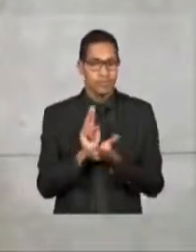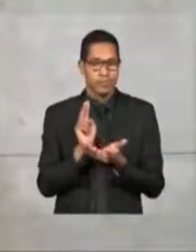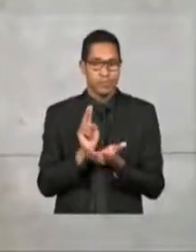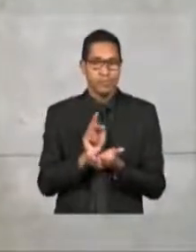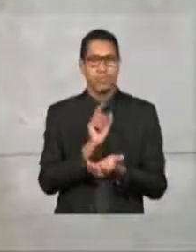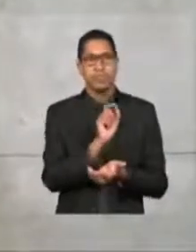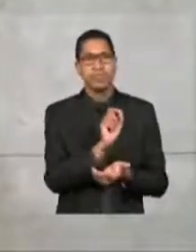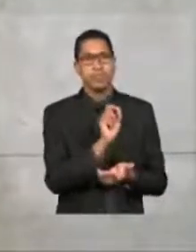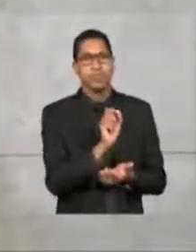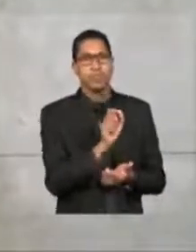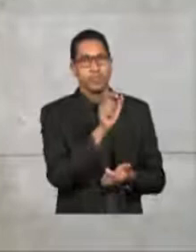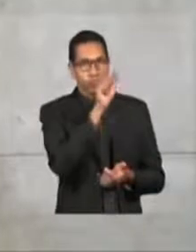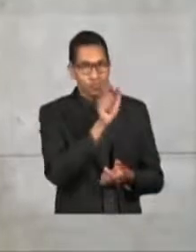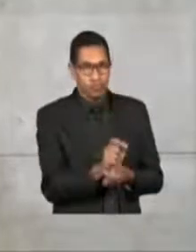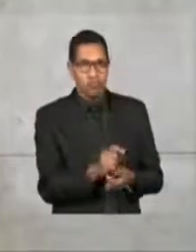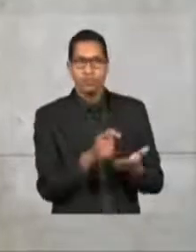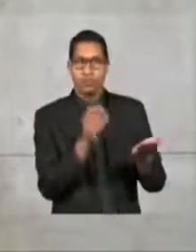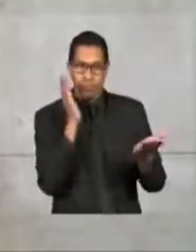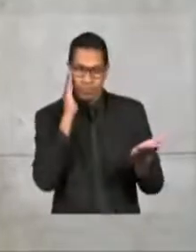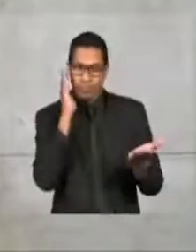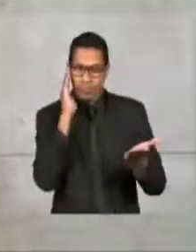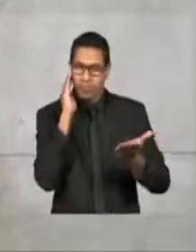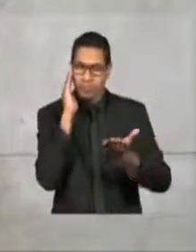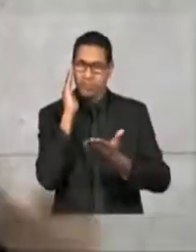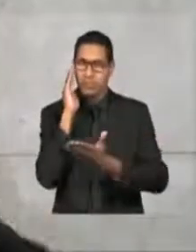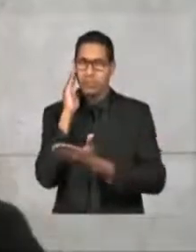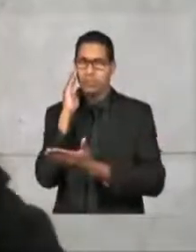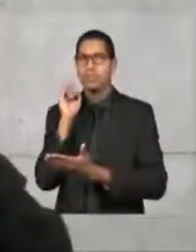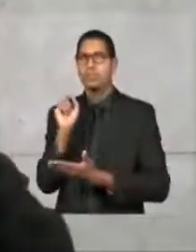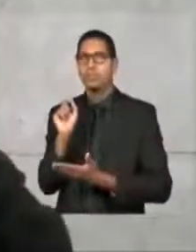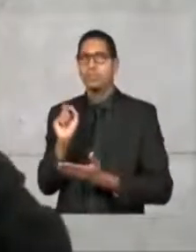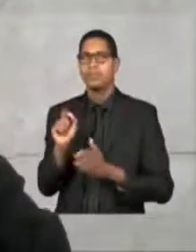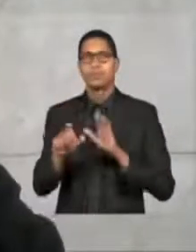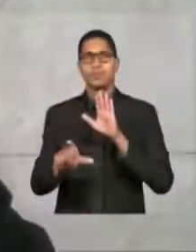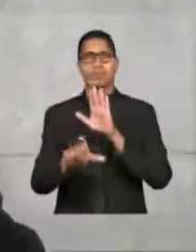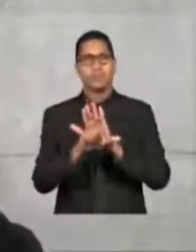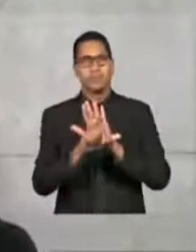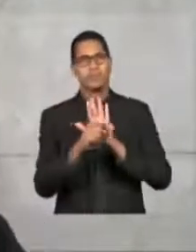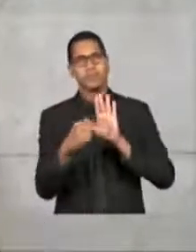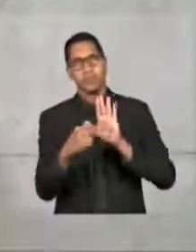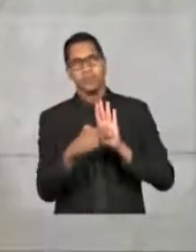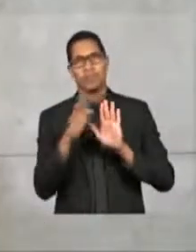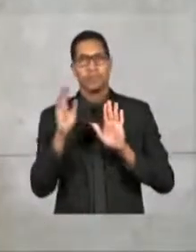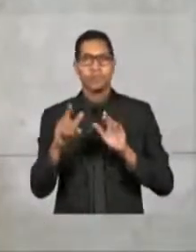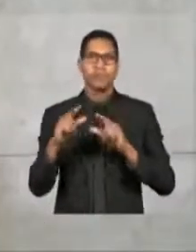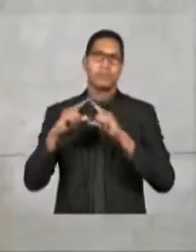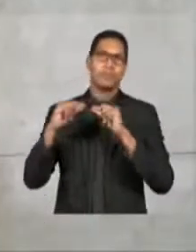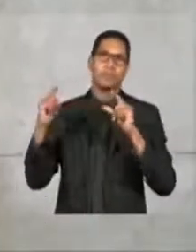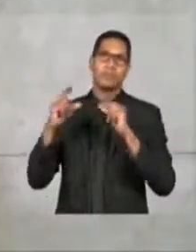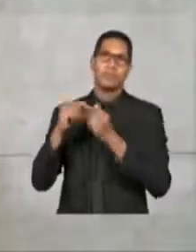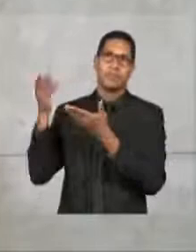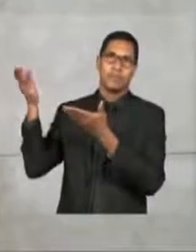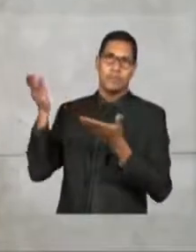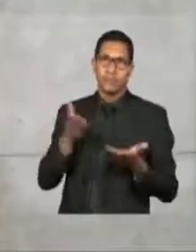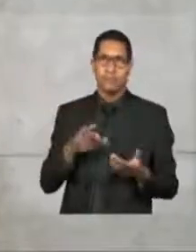o que é ser um conselheiro tutelar. Isso é uma lei que vem de Brasília.